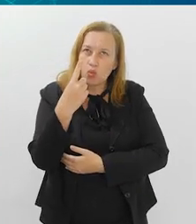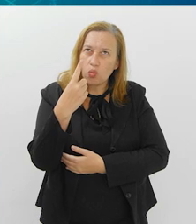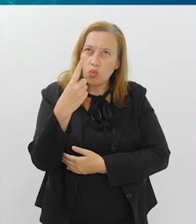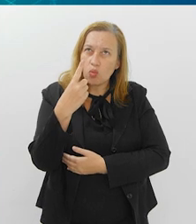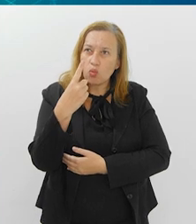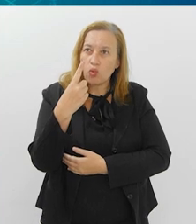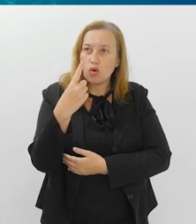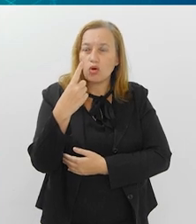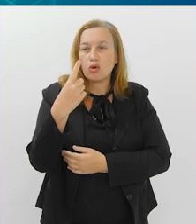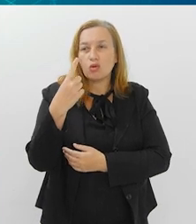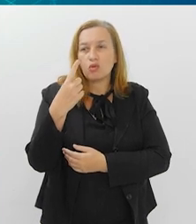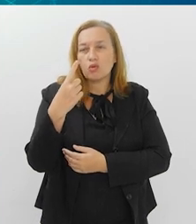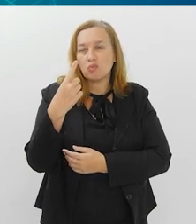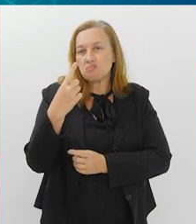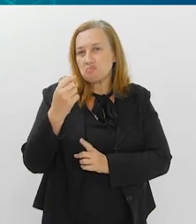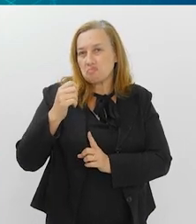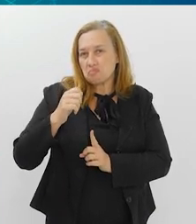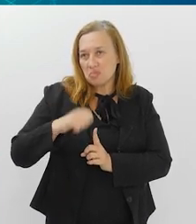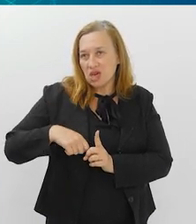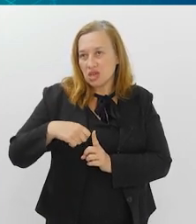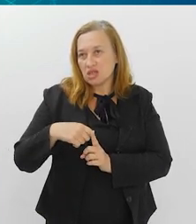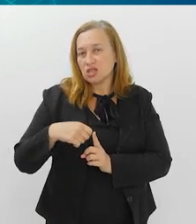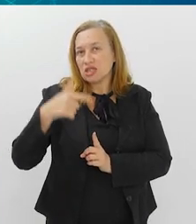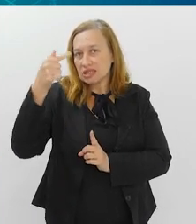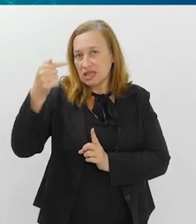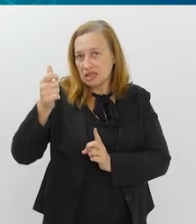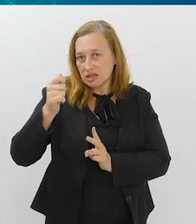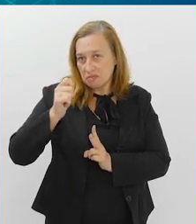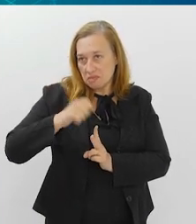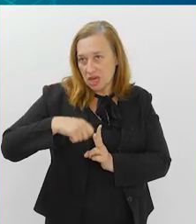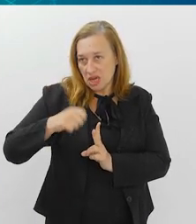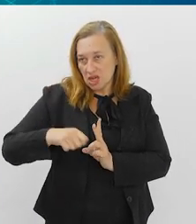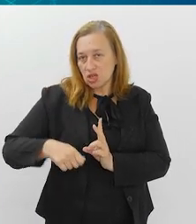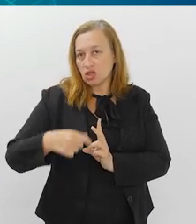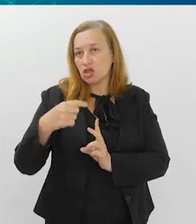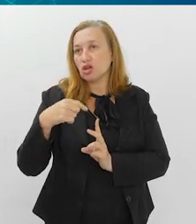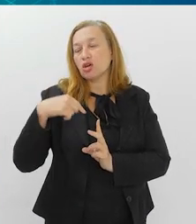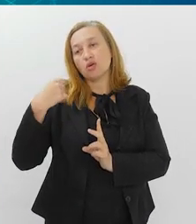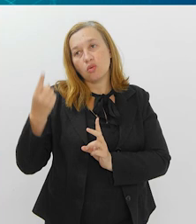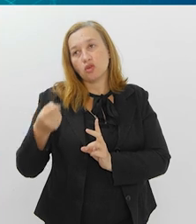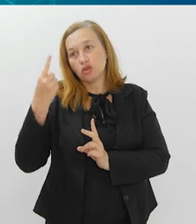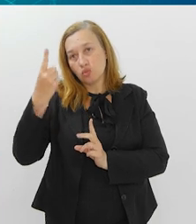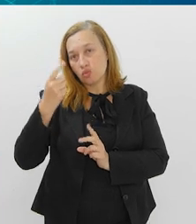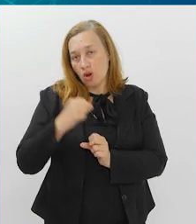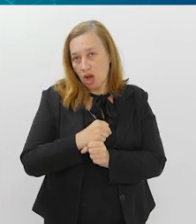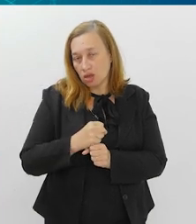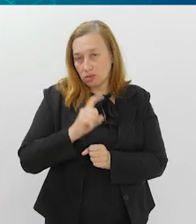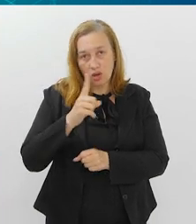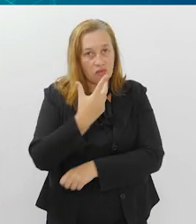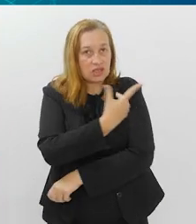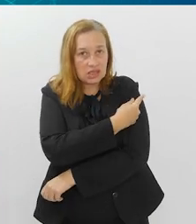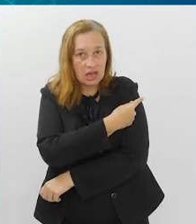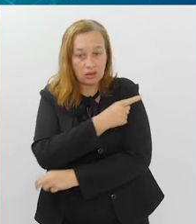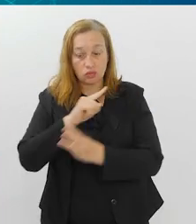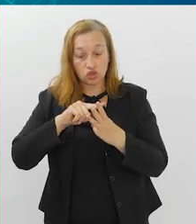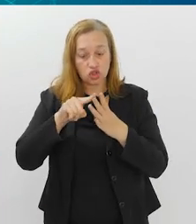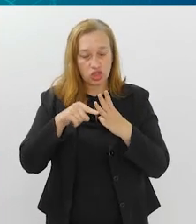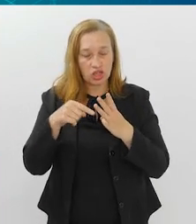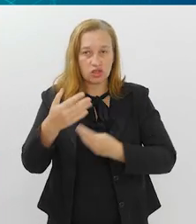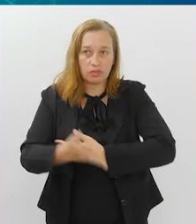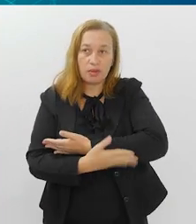meses, um de sete meses e de um ano, mais ou menos. não vacinados, obviamente. E aí,